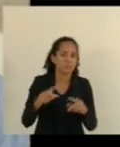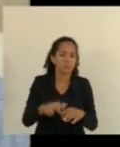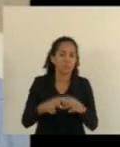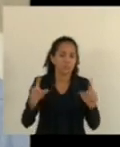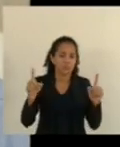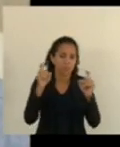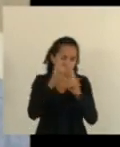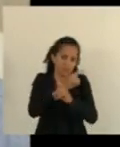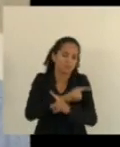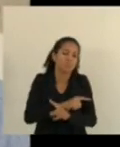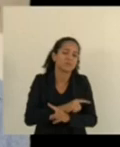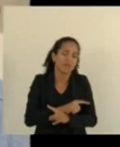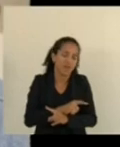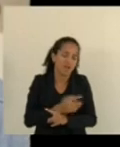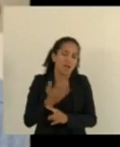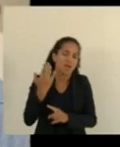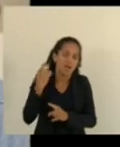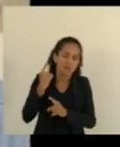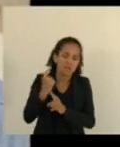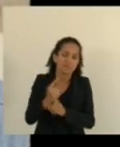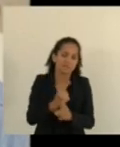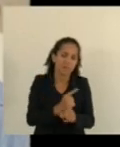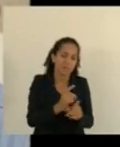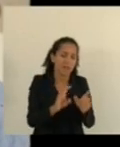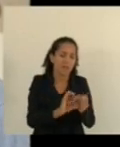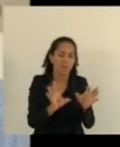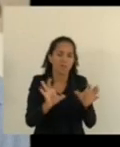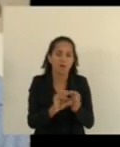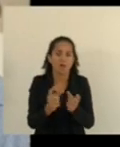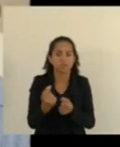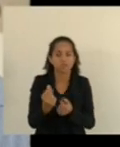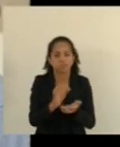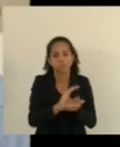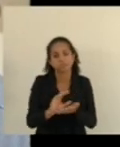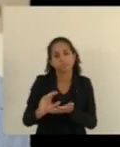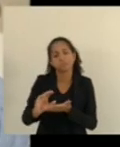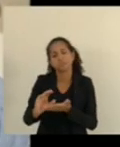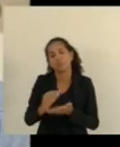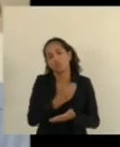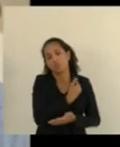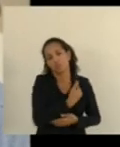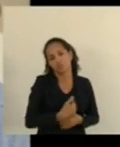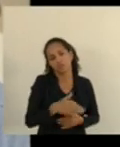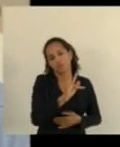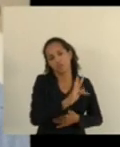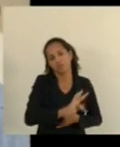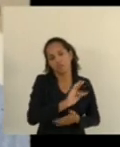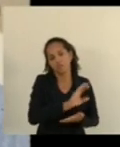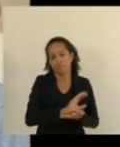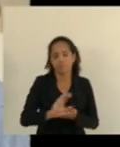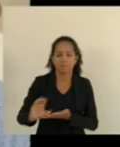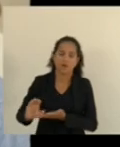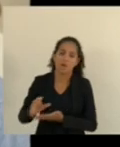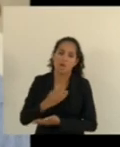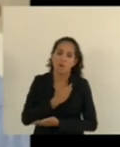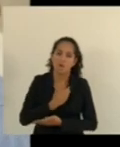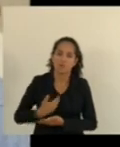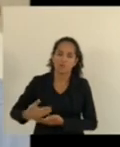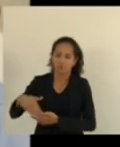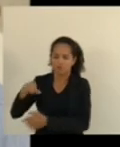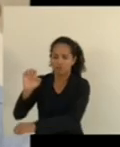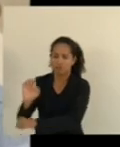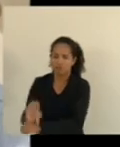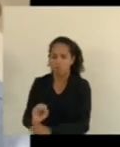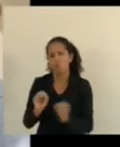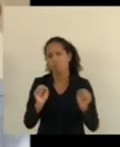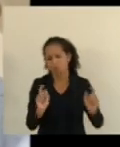que vinham encontrando na liberação dos recursos de governo federal para governo estadual pois bem